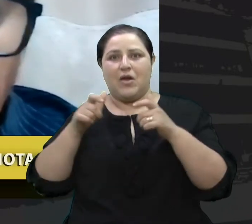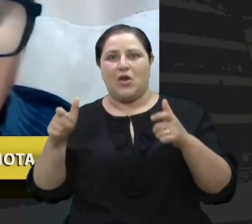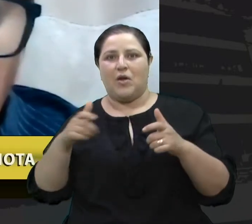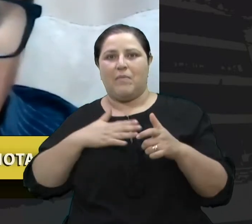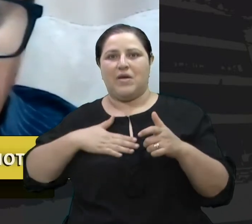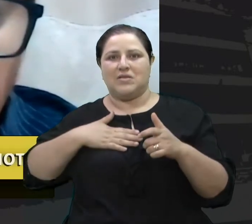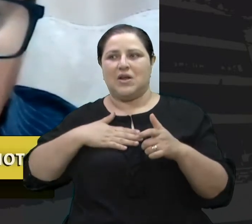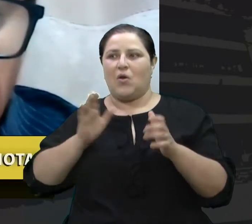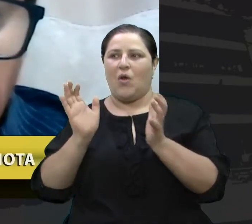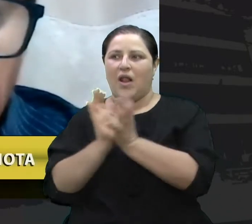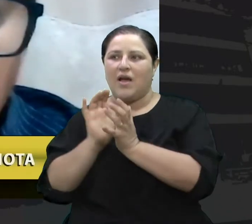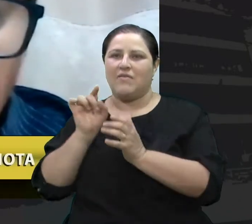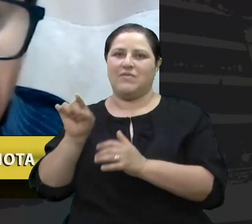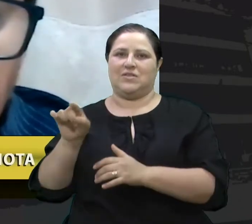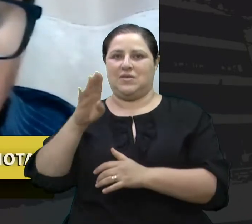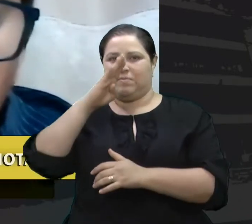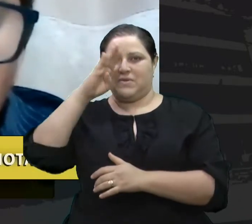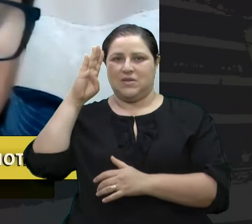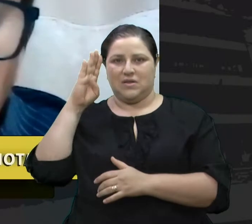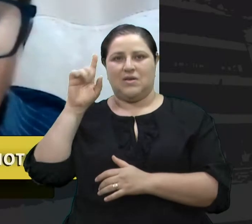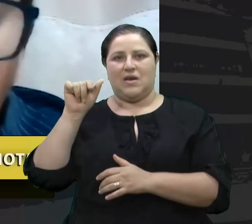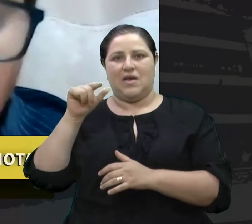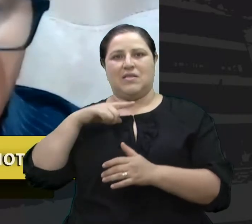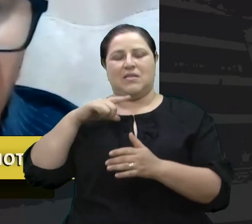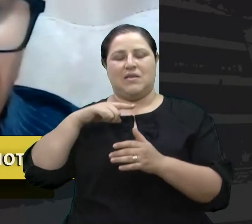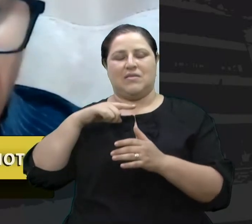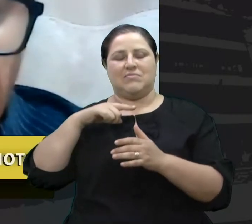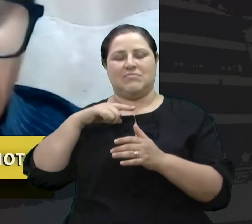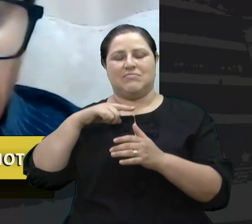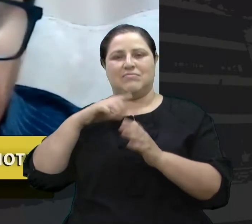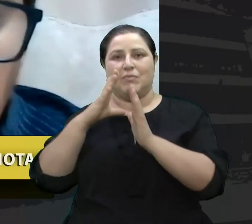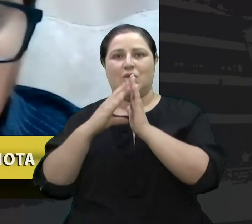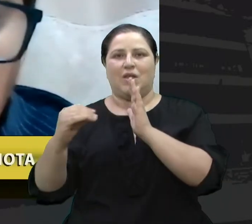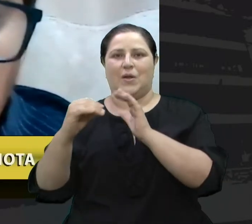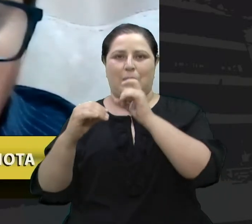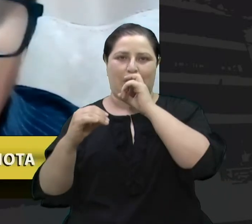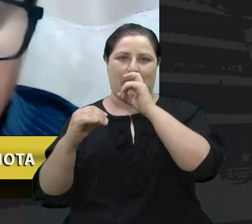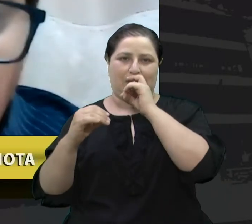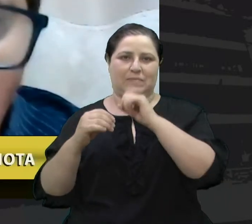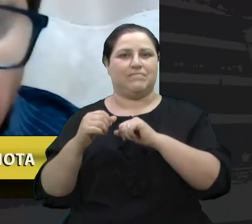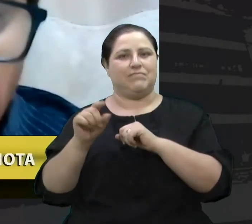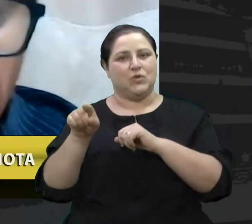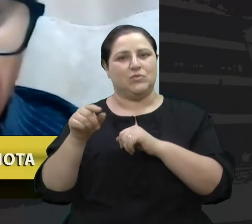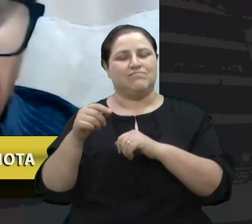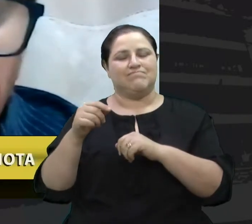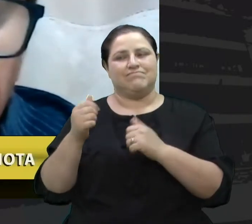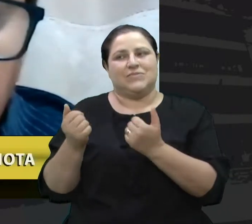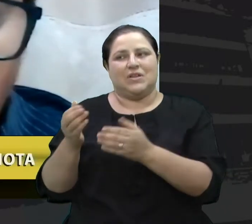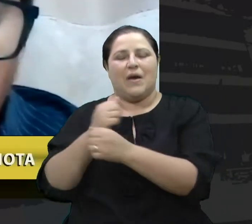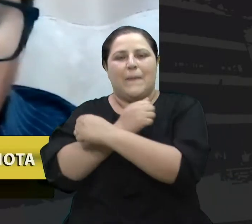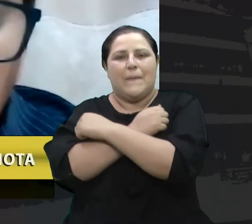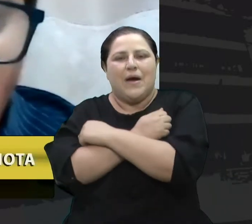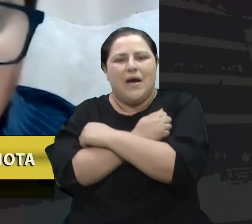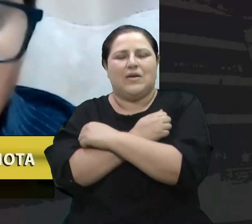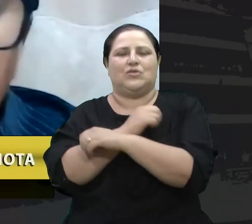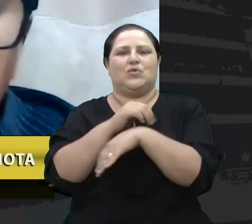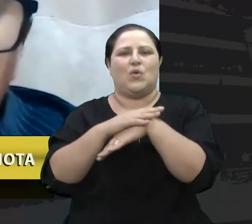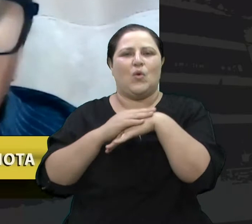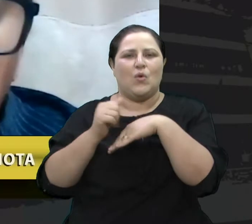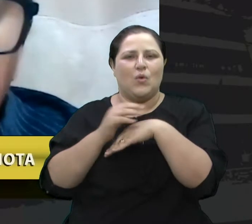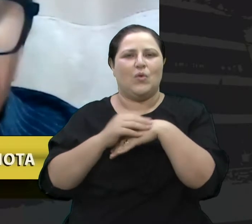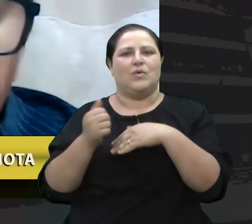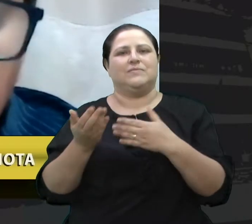partindo de um princípio como o do teu pai. Sinta-se abraçado, sinta-se confortado